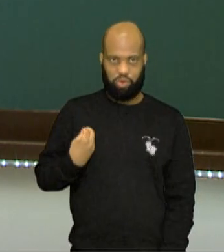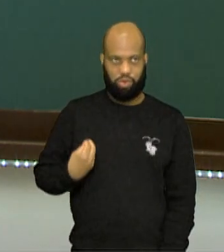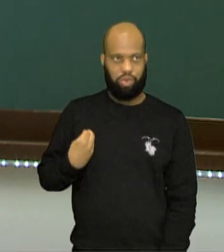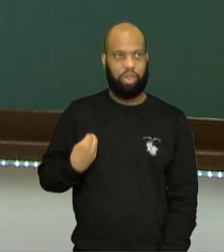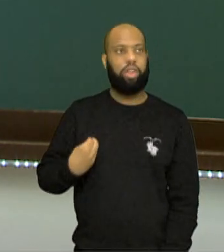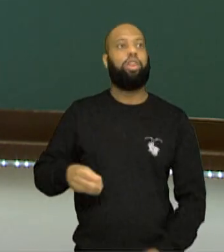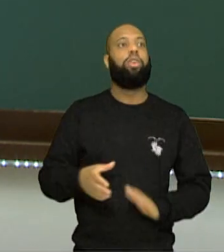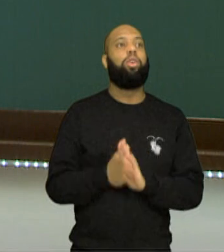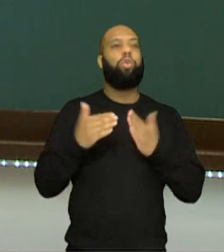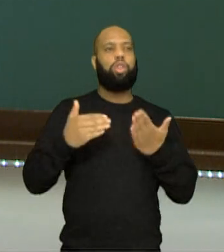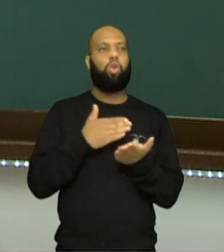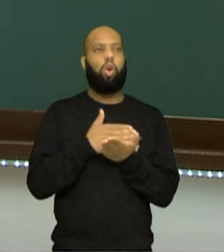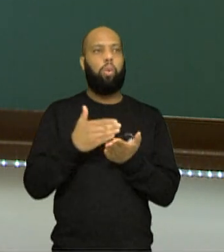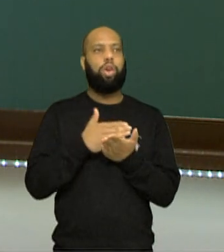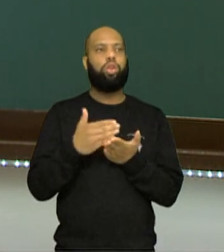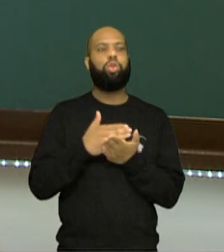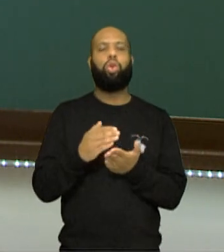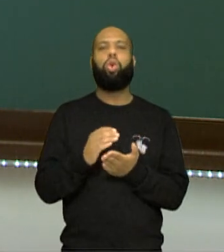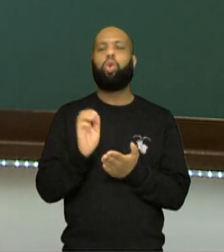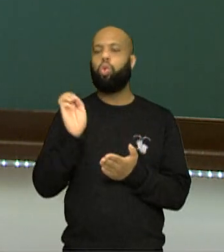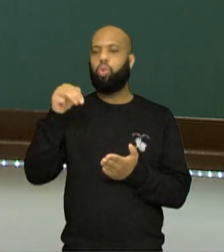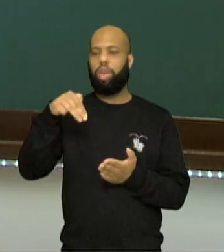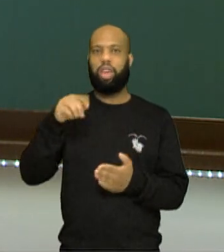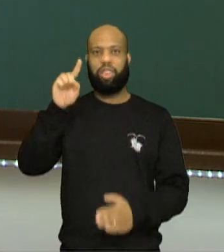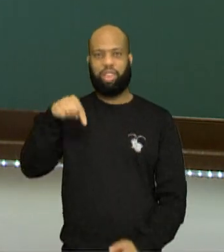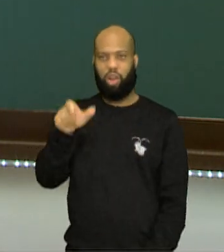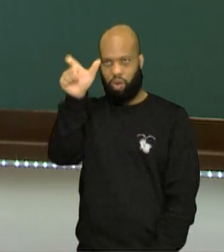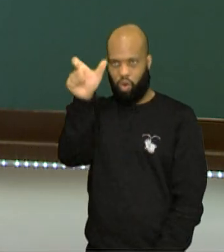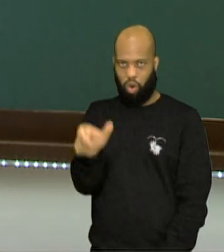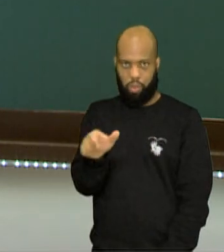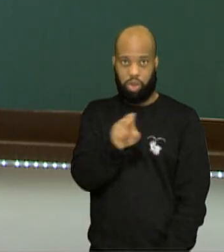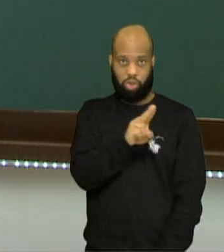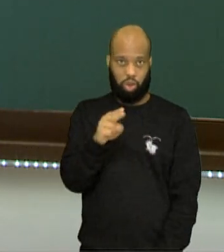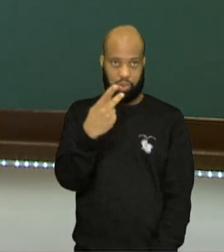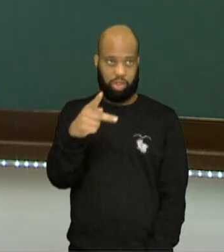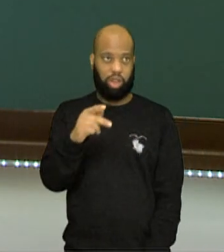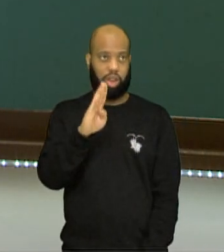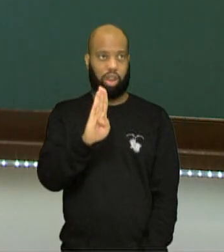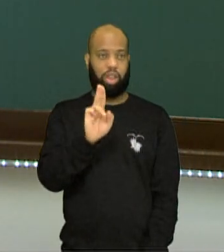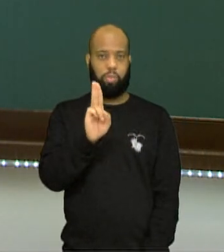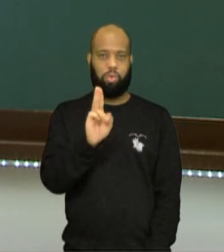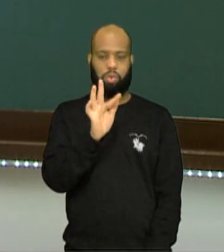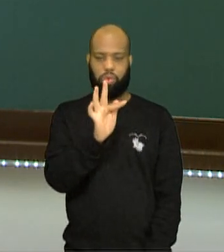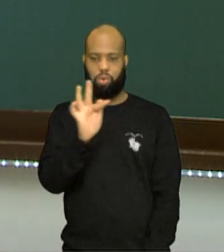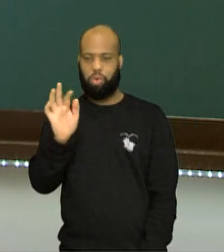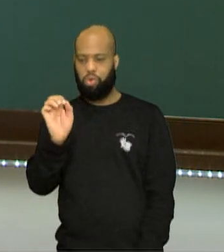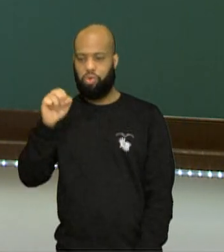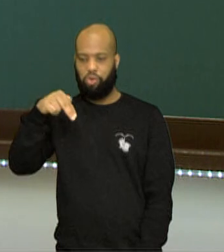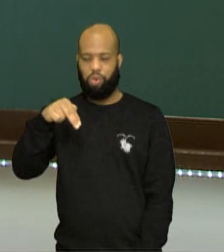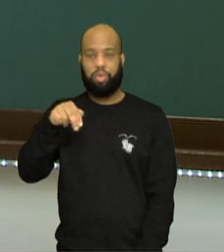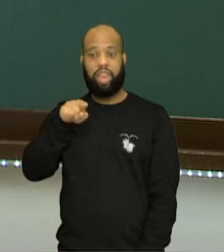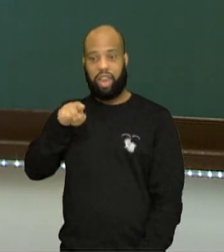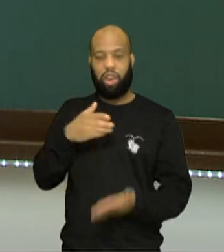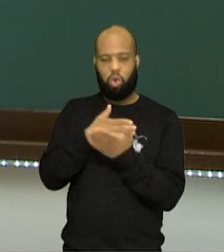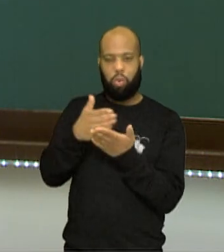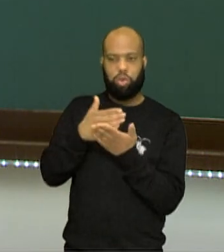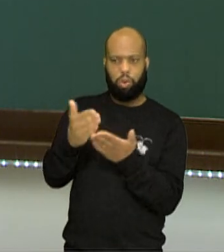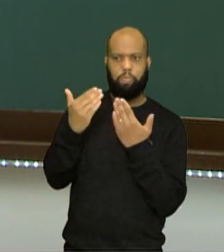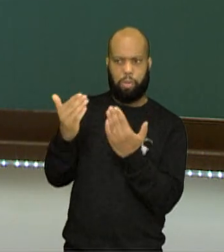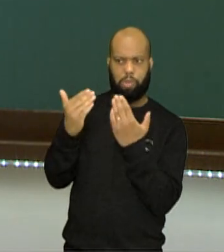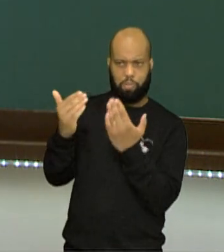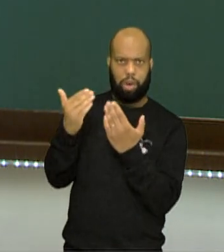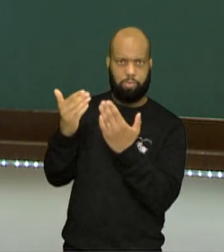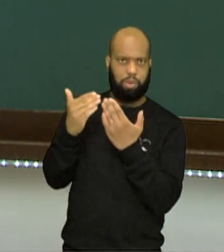Buffon, ele foi um dos primeiros a trazer dados, né? Contestando o fixismo e defendendo a